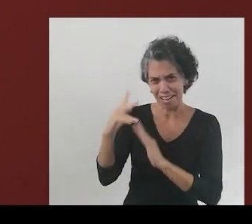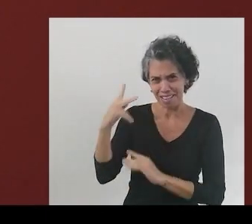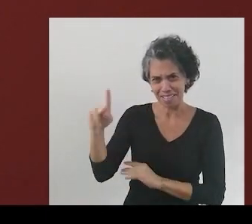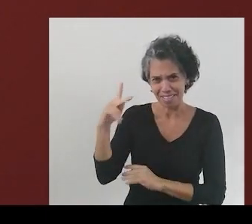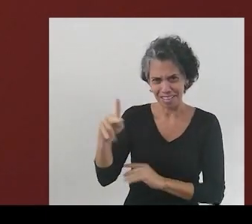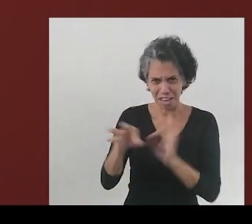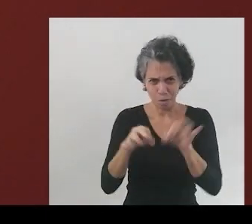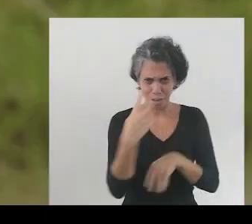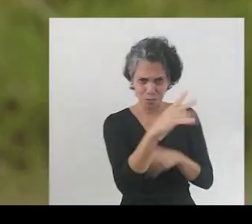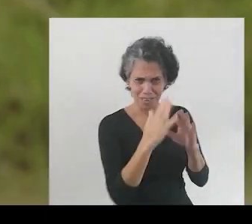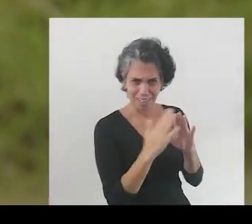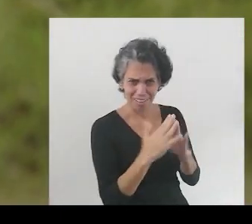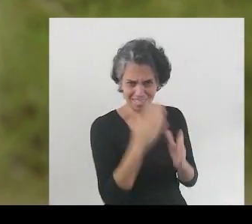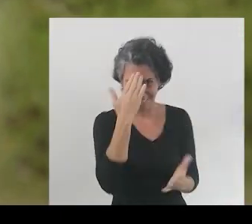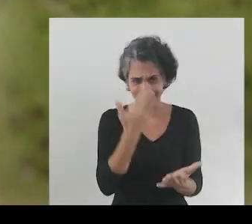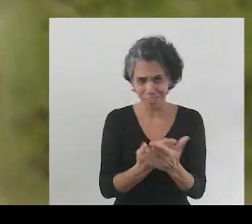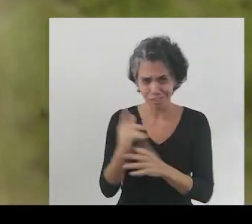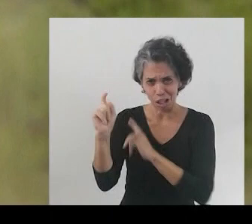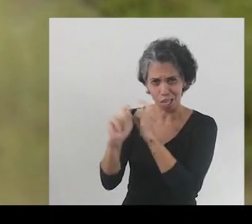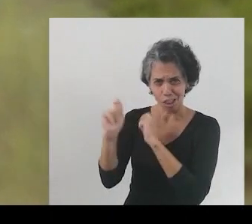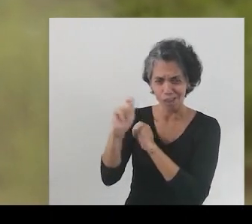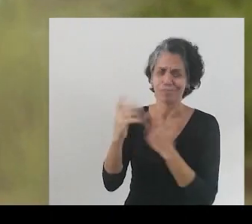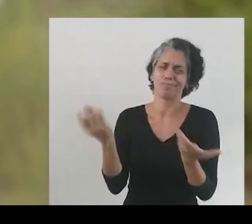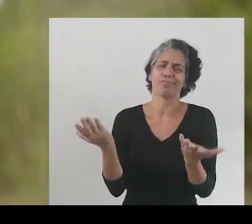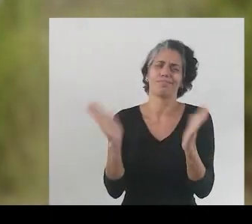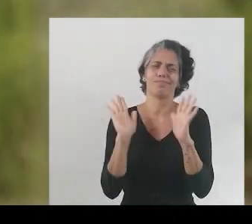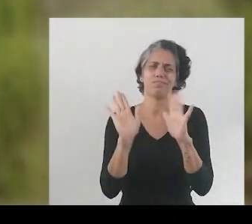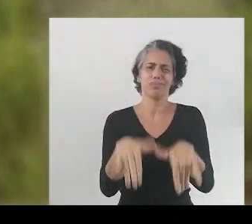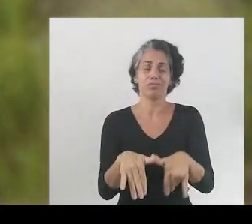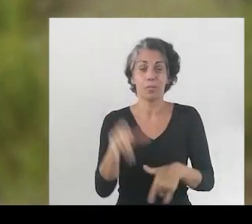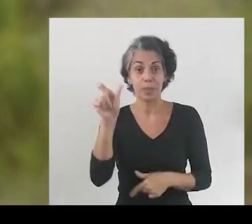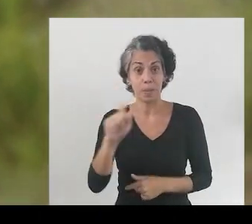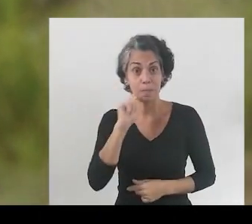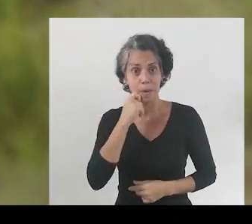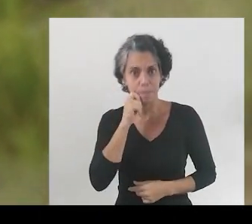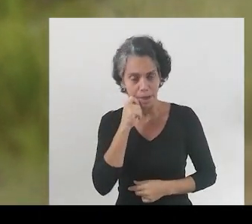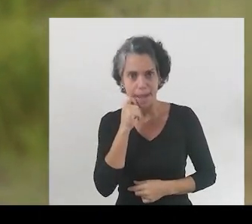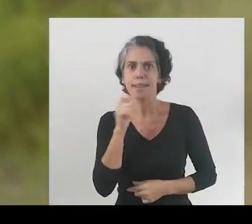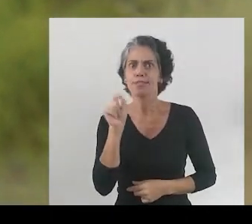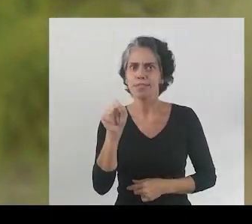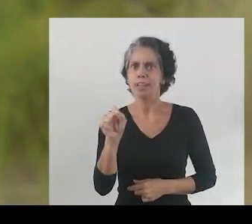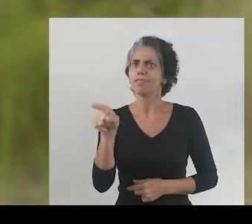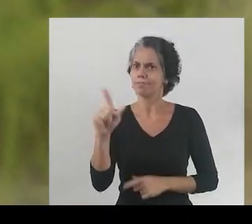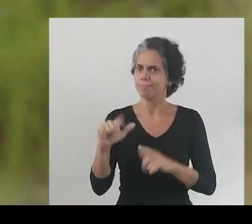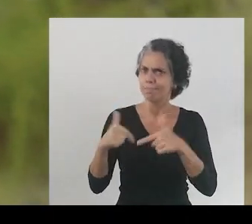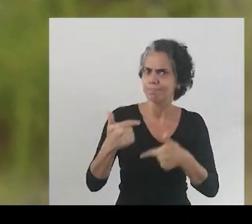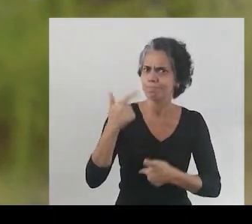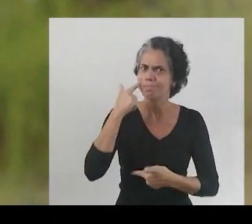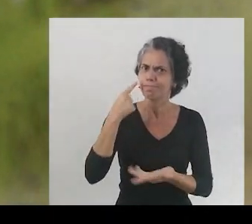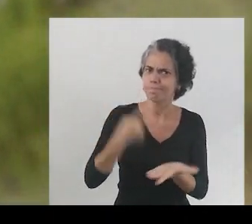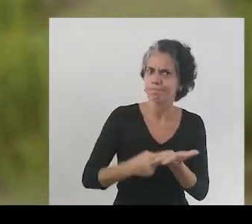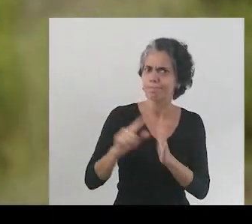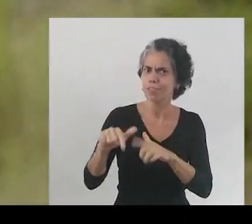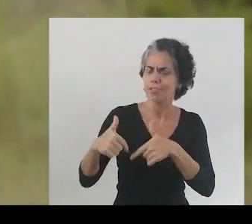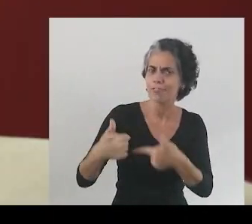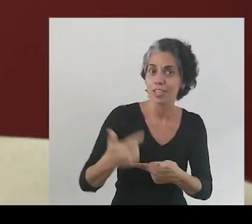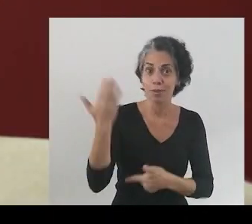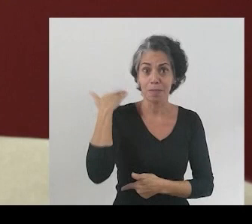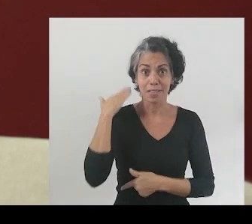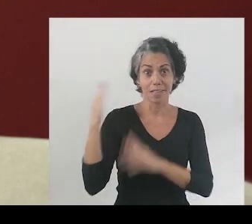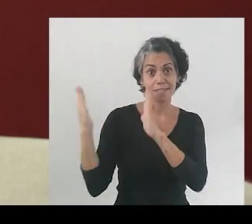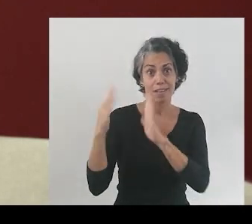ela já havia falecido. Então, se eu ficar aguardando, eu vou perder um transplante, eu posso vir a falecer e não conseguir fazer esse exame.